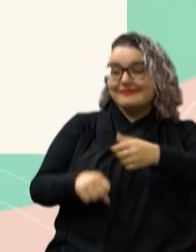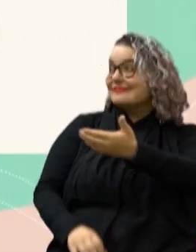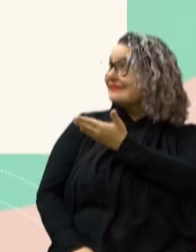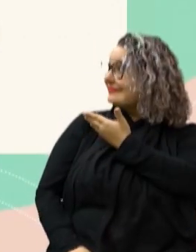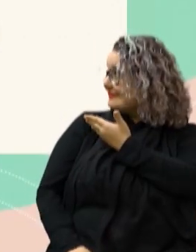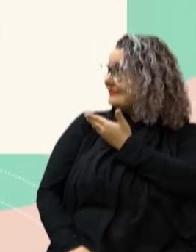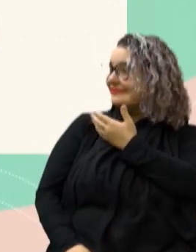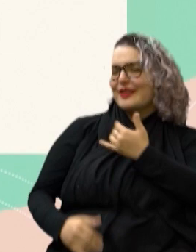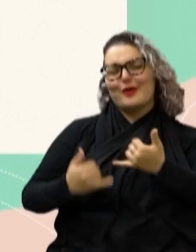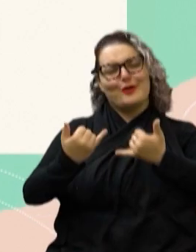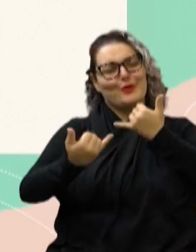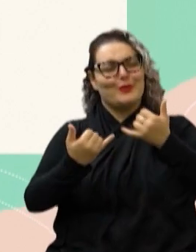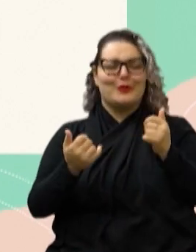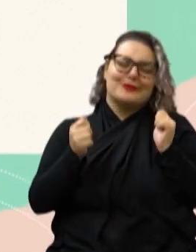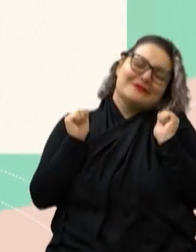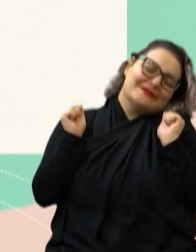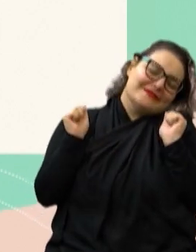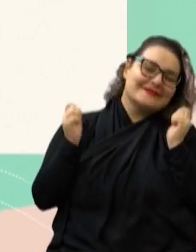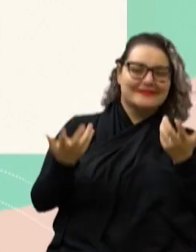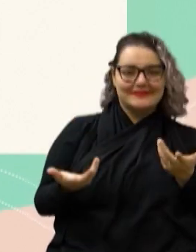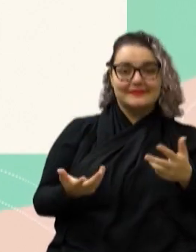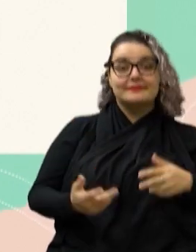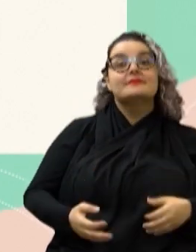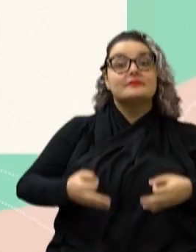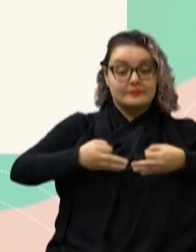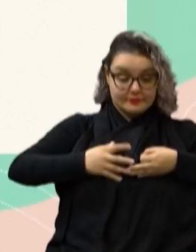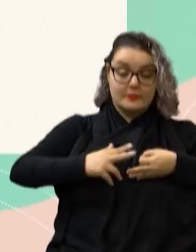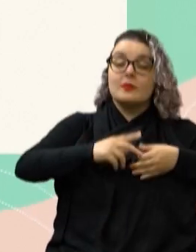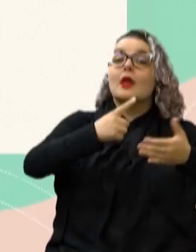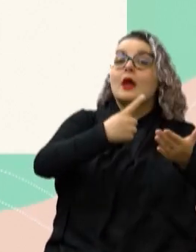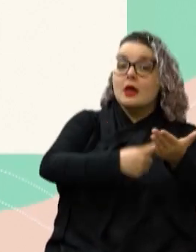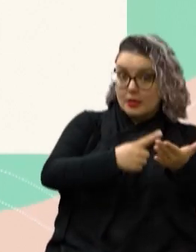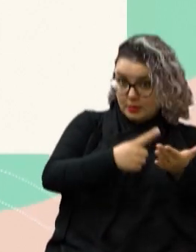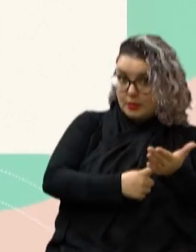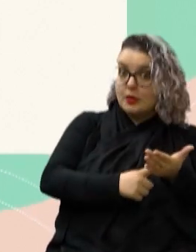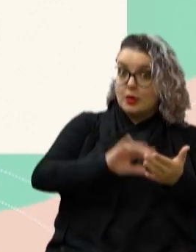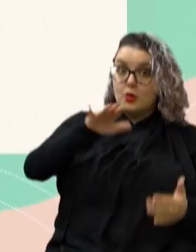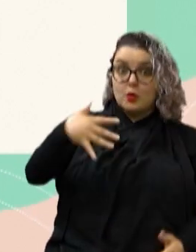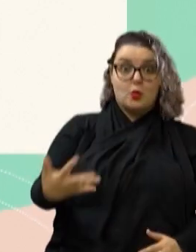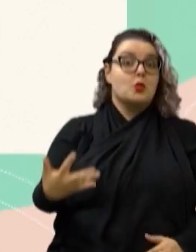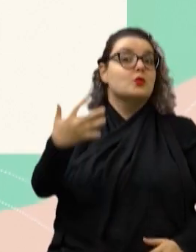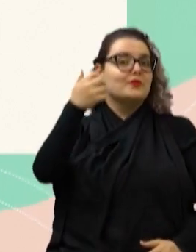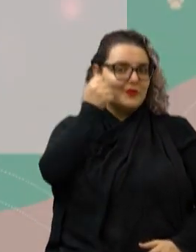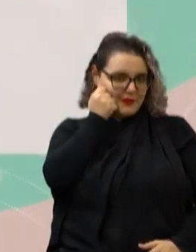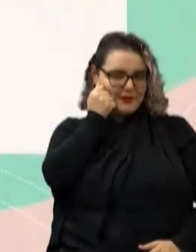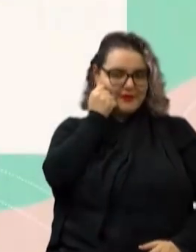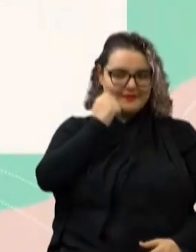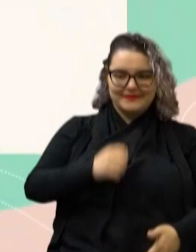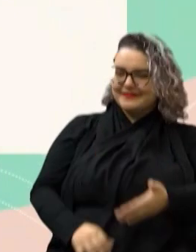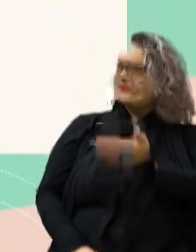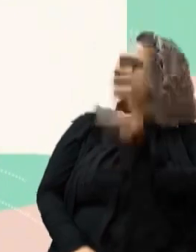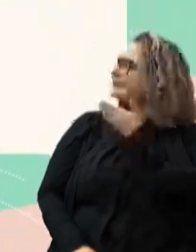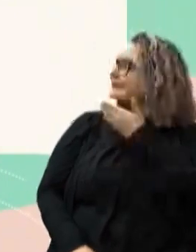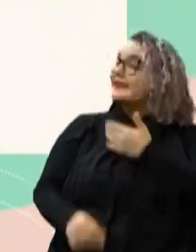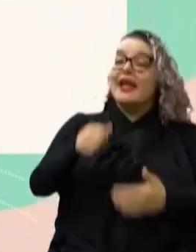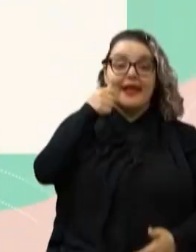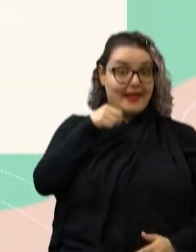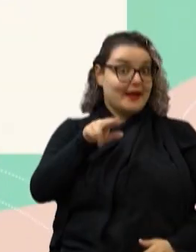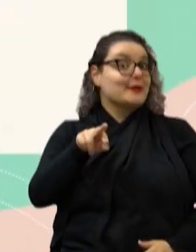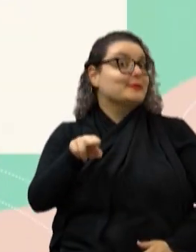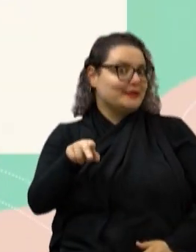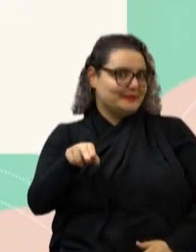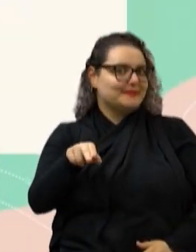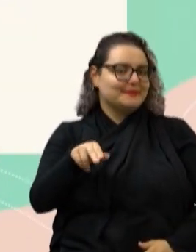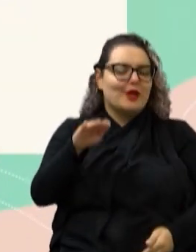Teca Ela é brincalhona e terá sua castração agendada assim que for adotada Lily é irmã da